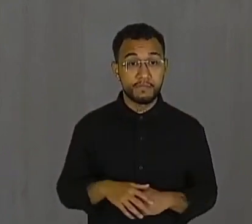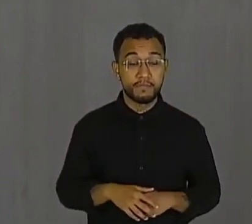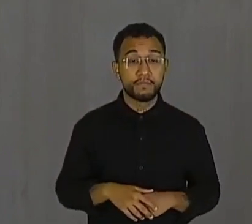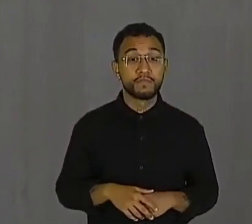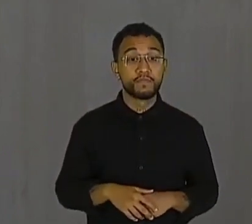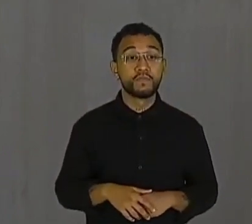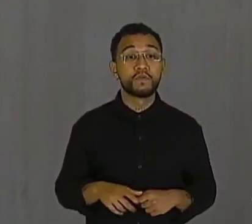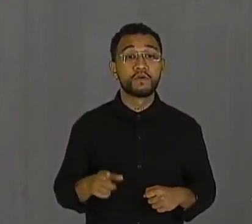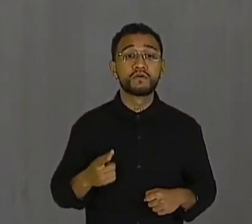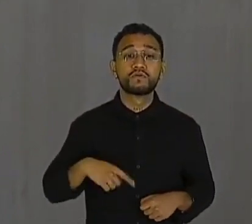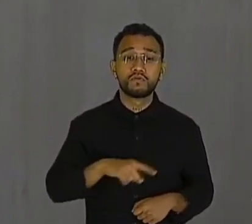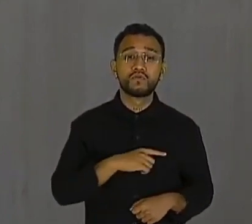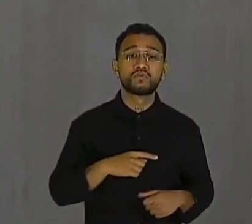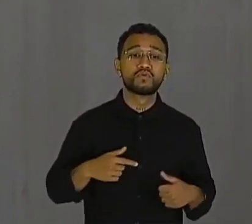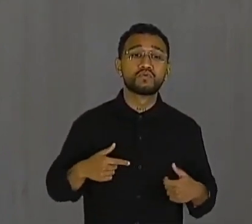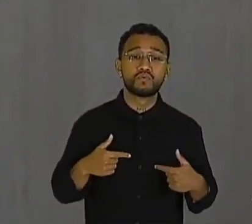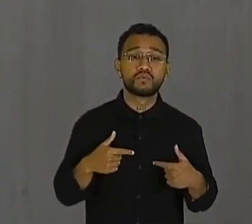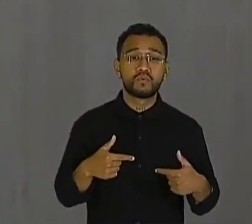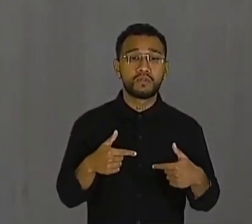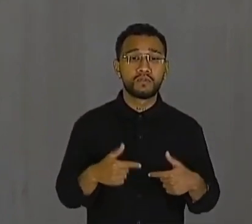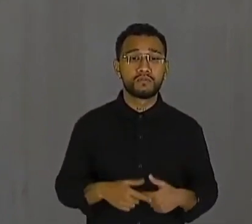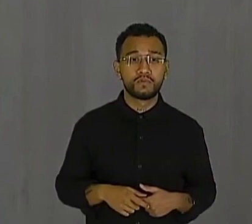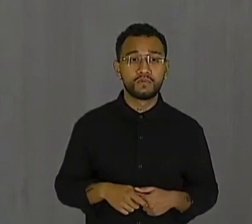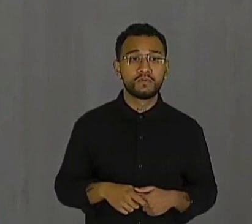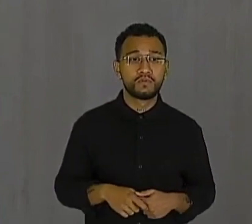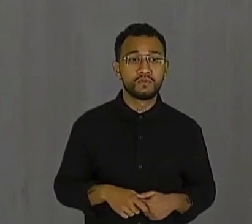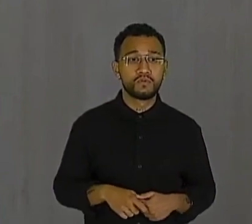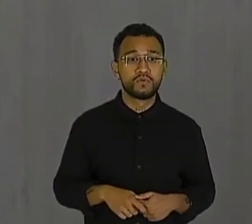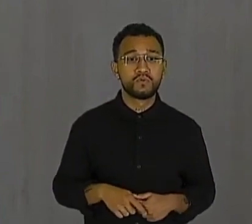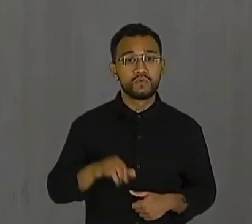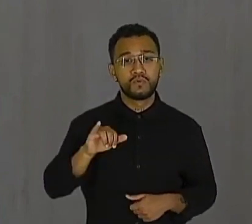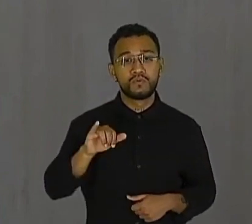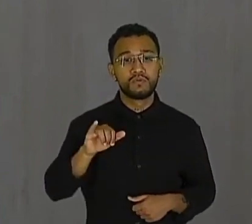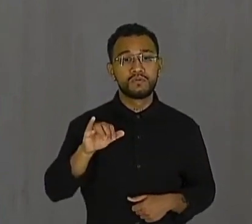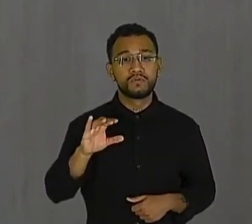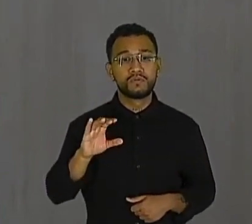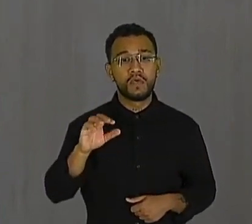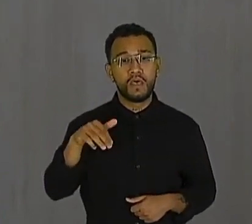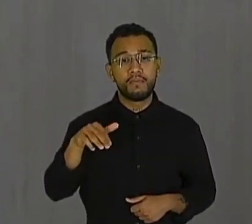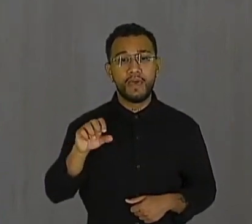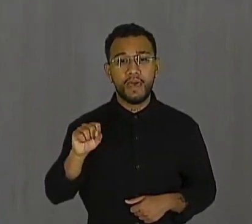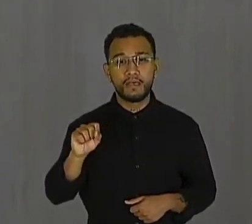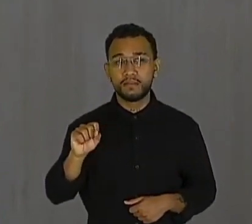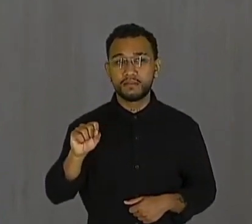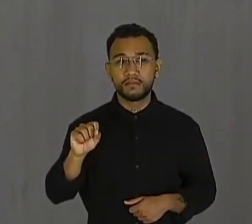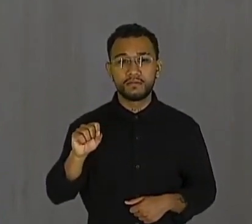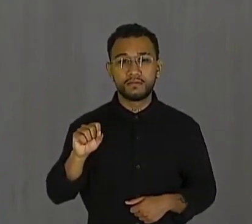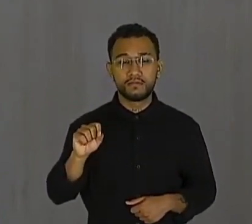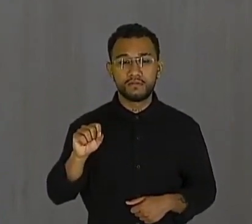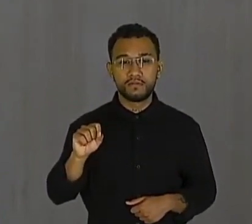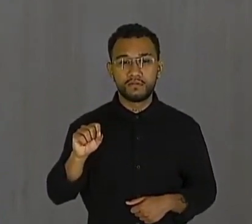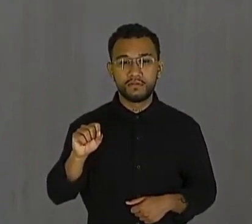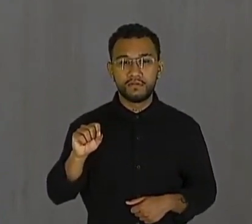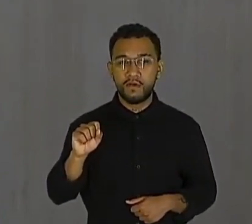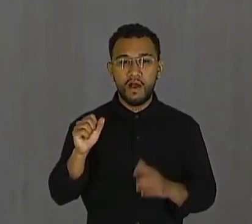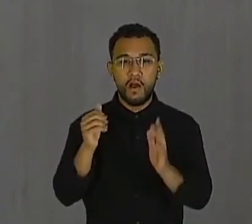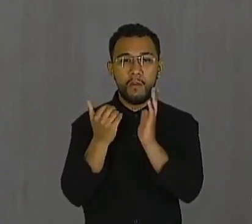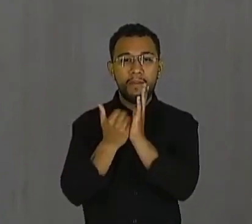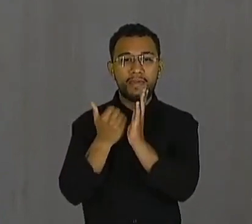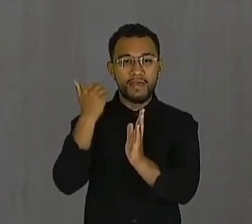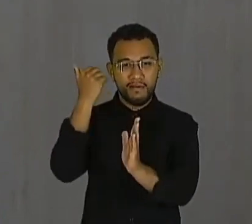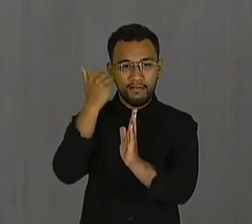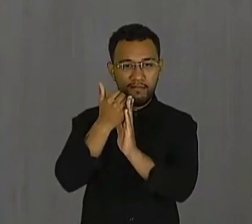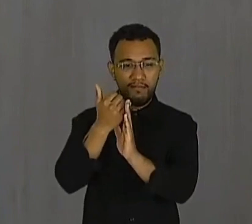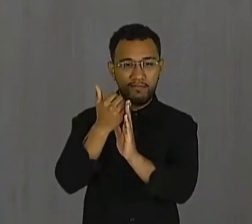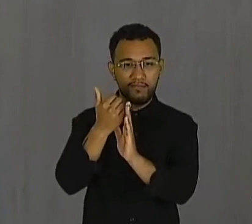nós lutamos para que o ICMS não passasse de 18 para 20.